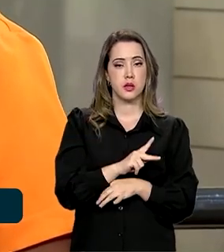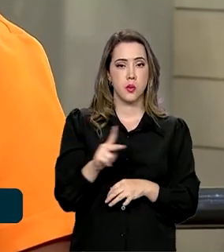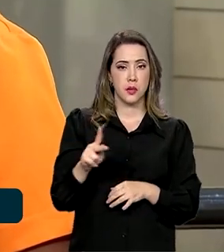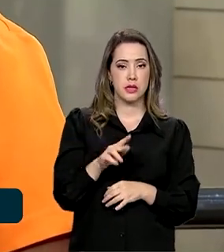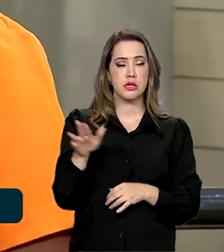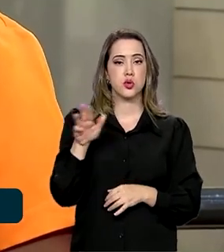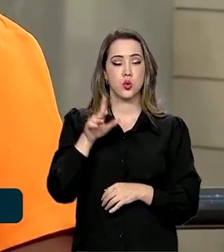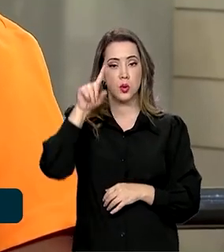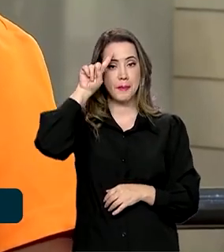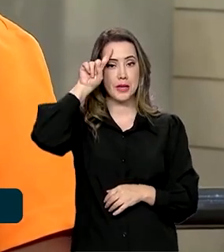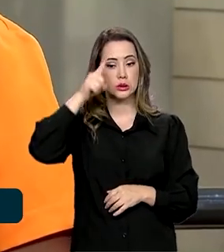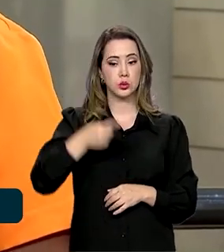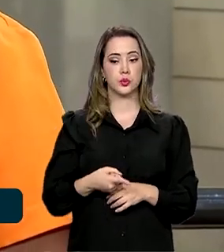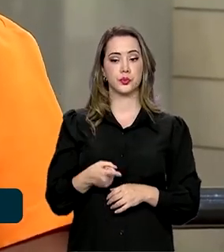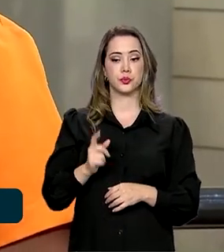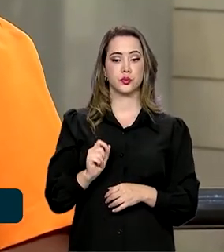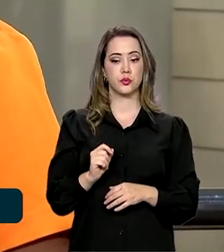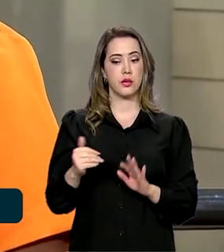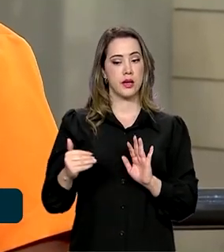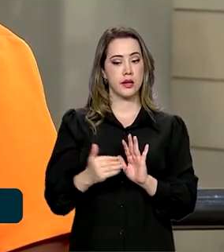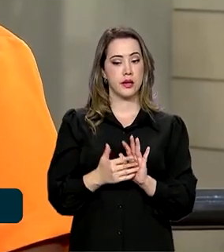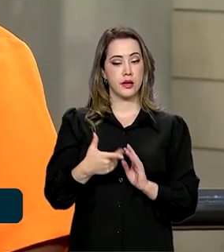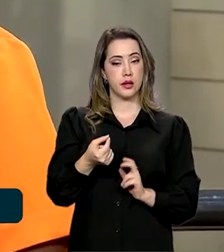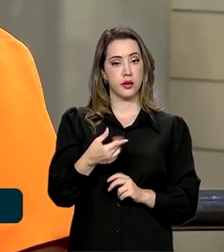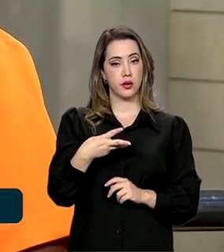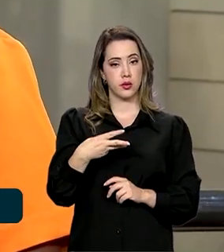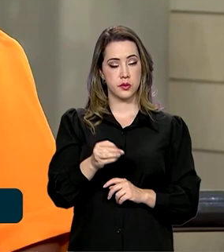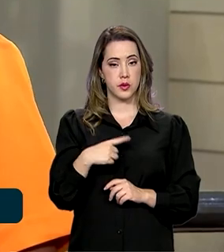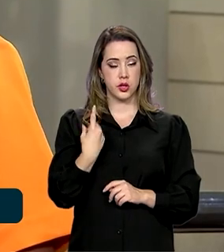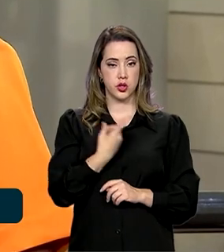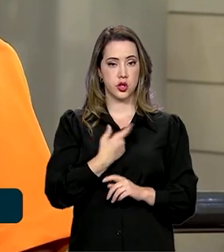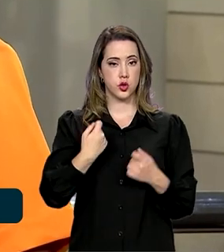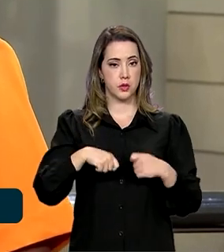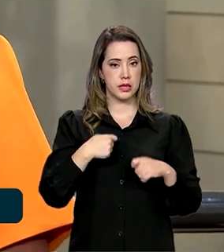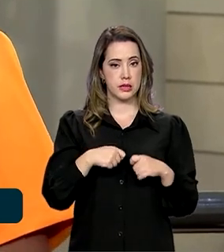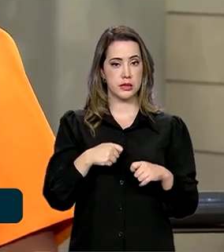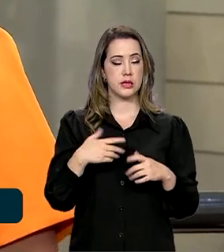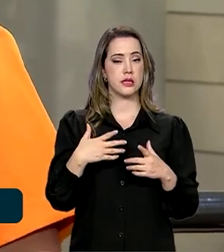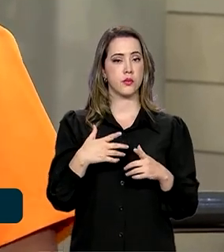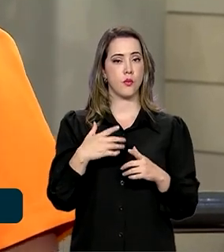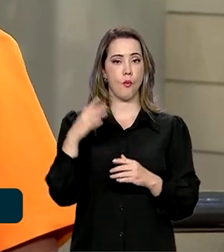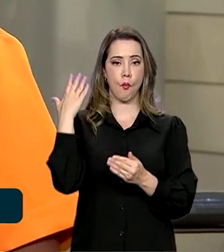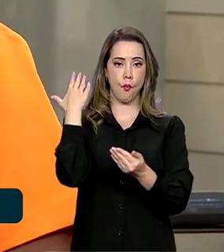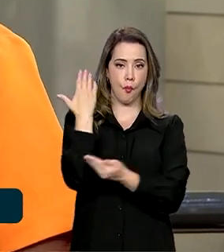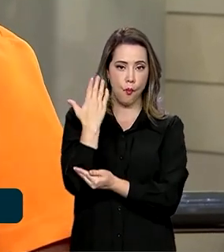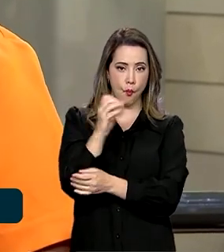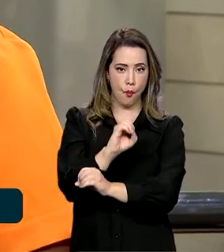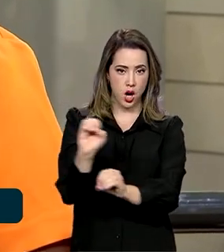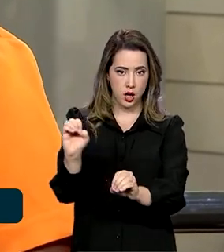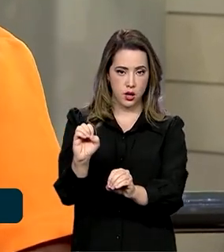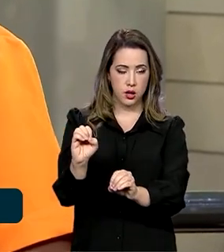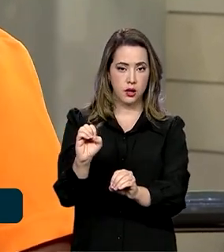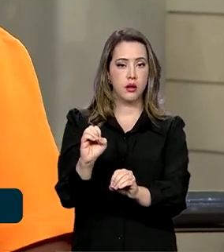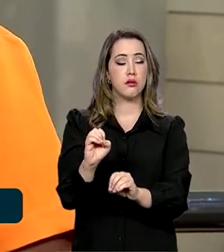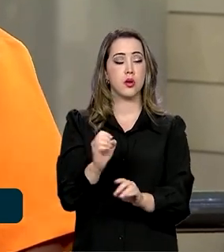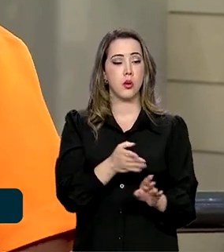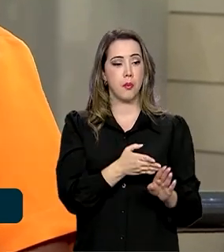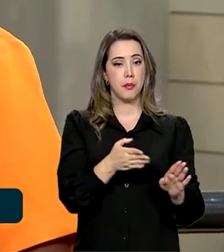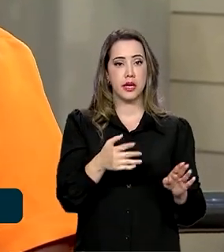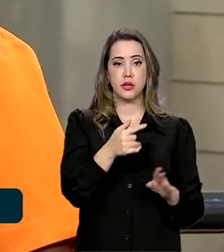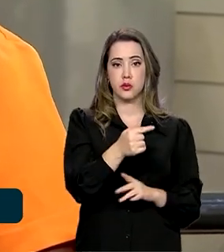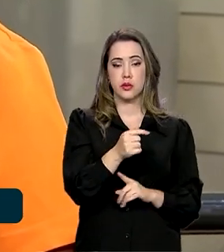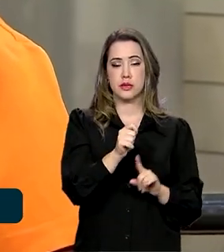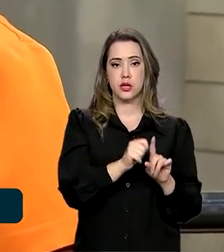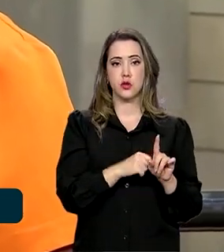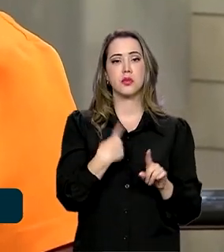determina que, até 2030, nós teremos que ter desmatamento zero, nós, em sete meses, já estamos cumprindo essa